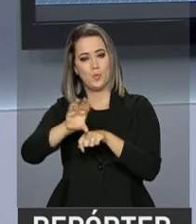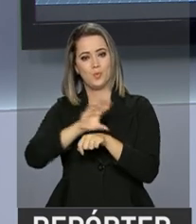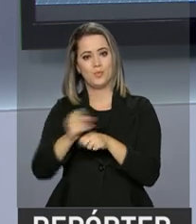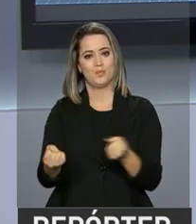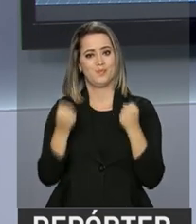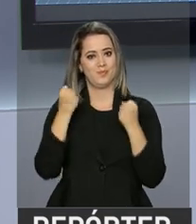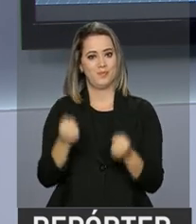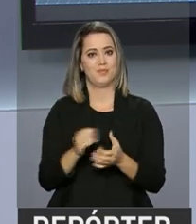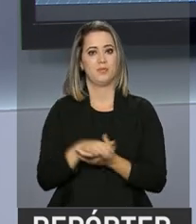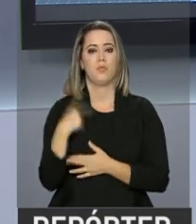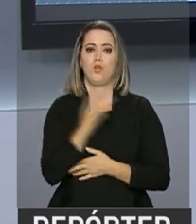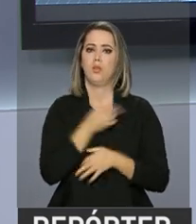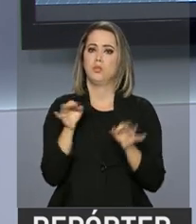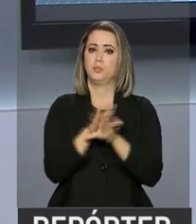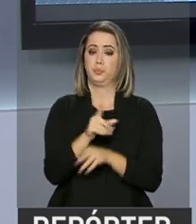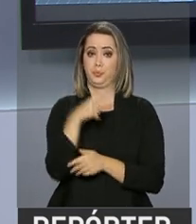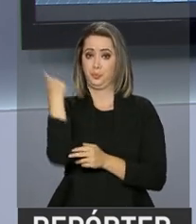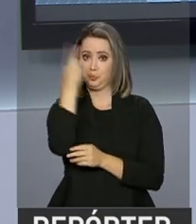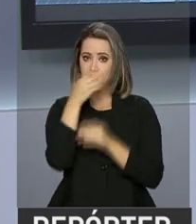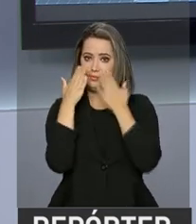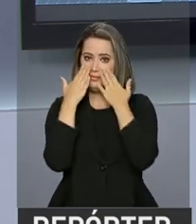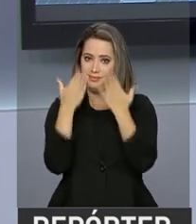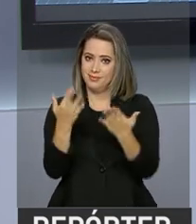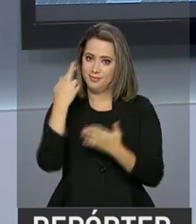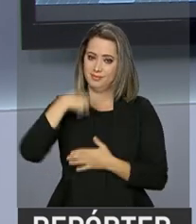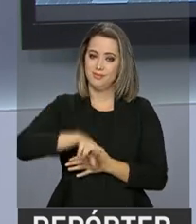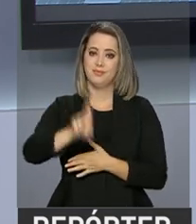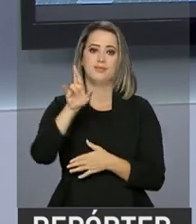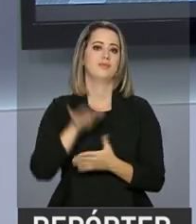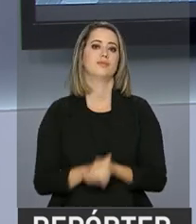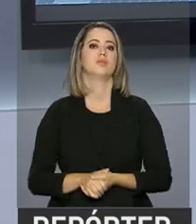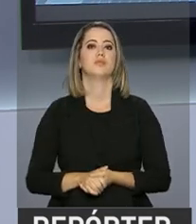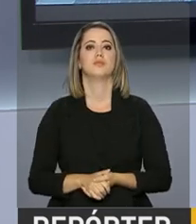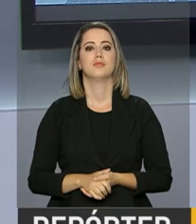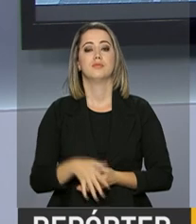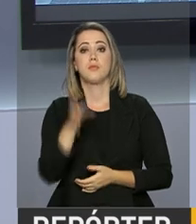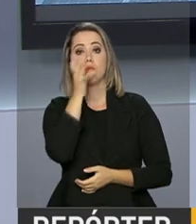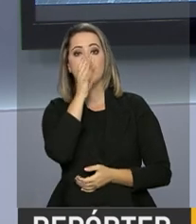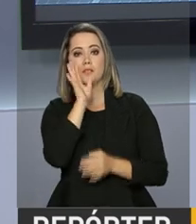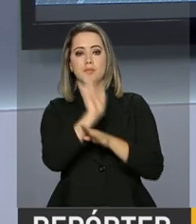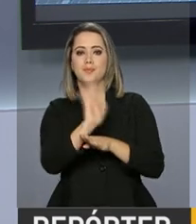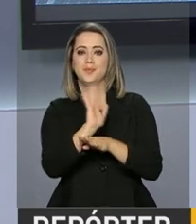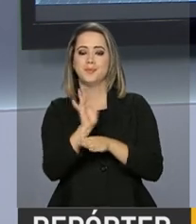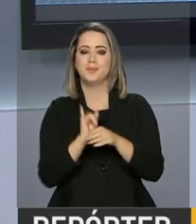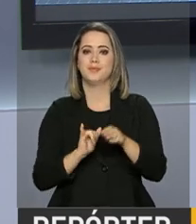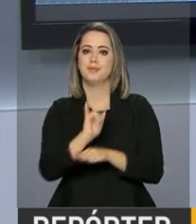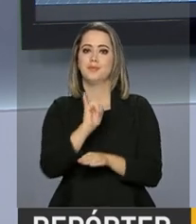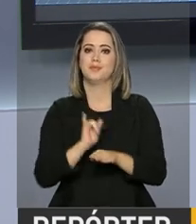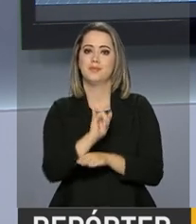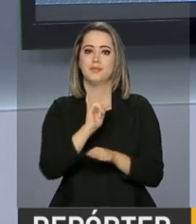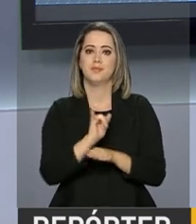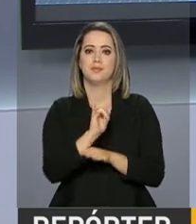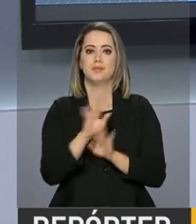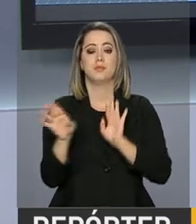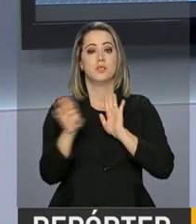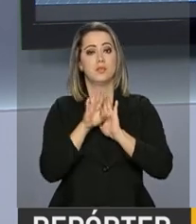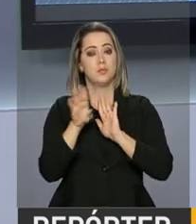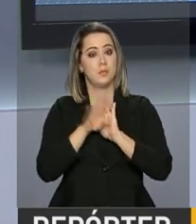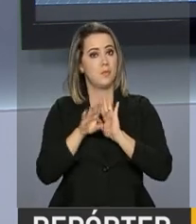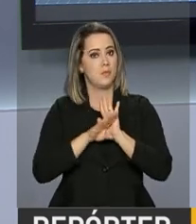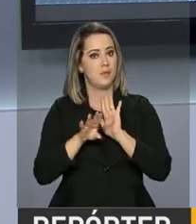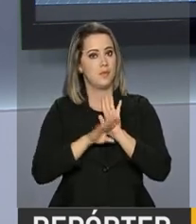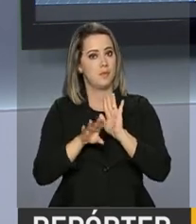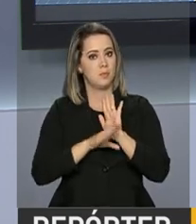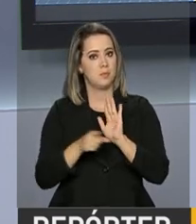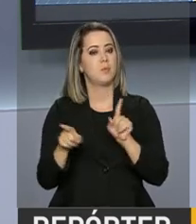por aqui e estaremos de volta em uma hora na próxima edição do Repórter NBR. Você pode rever as reportagens no YouTube e toda